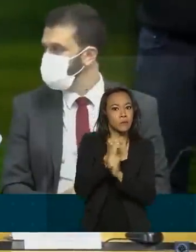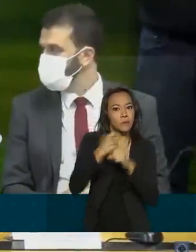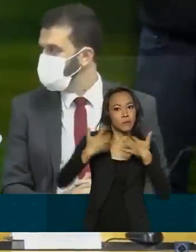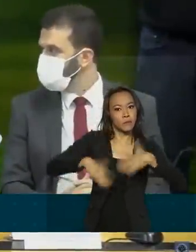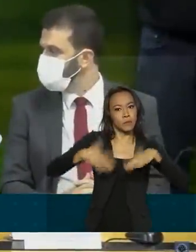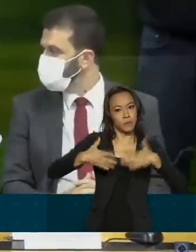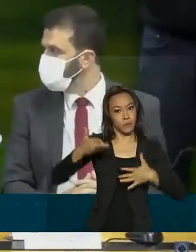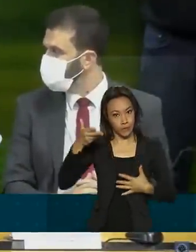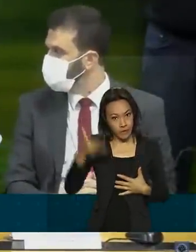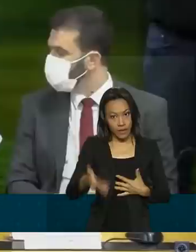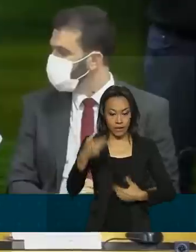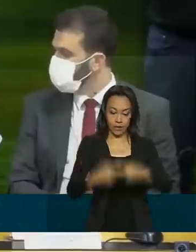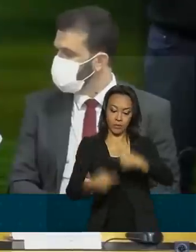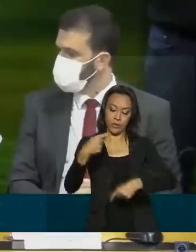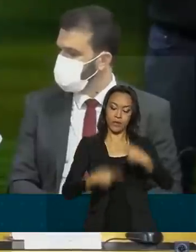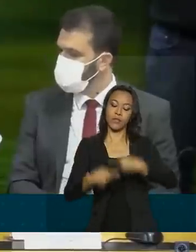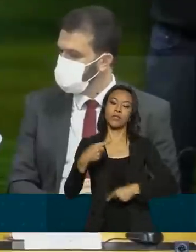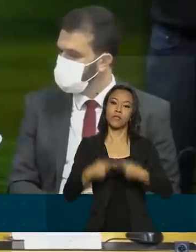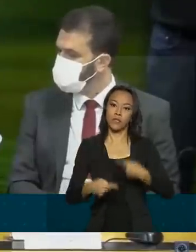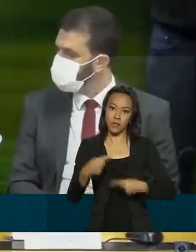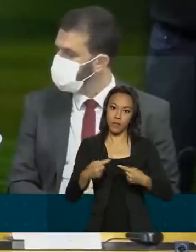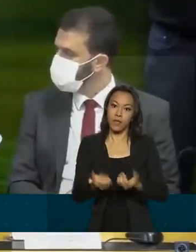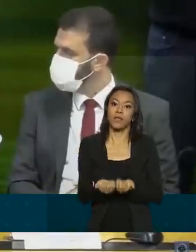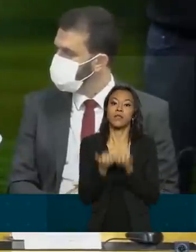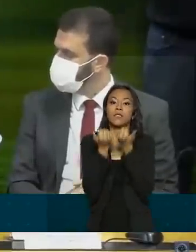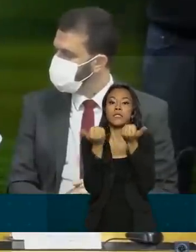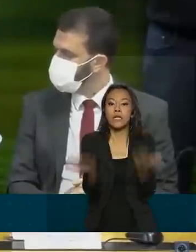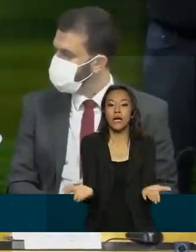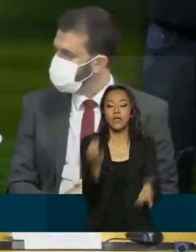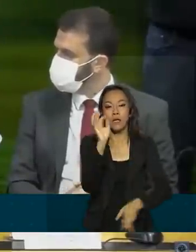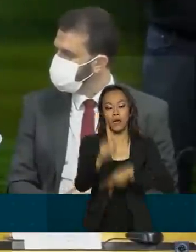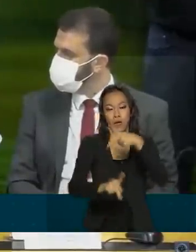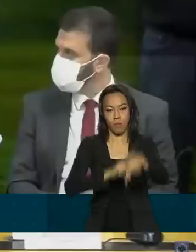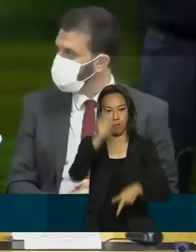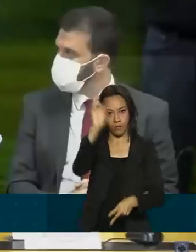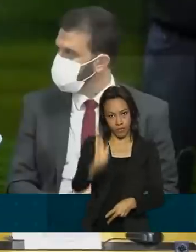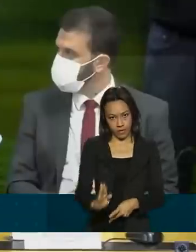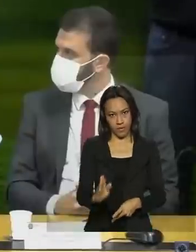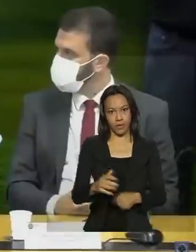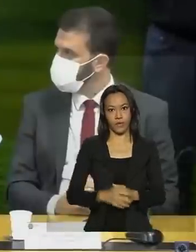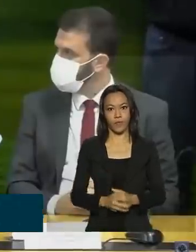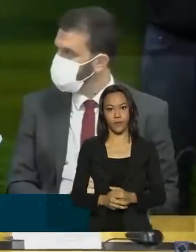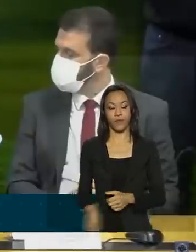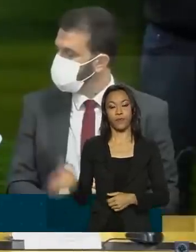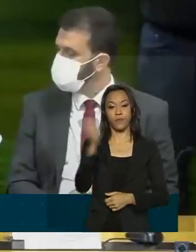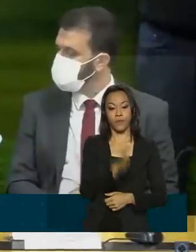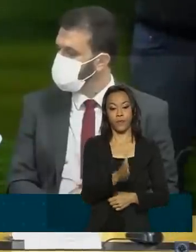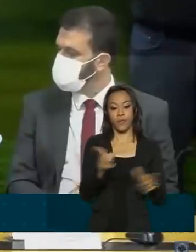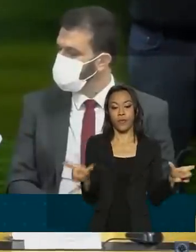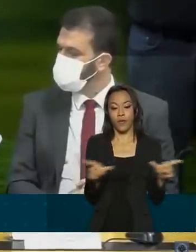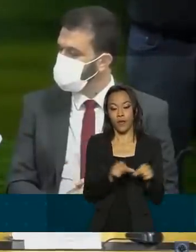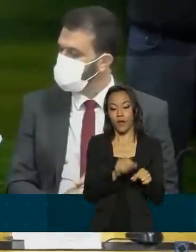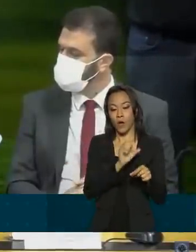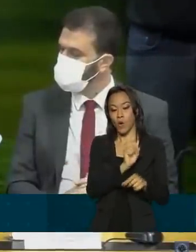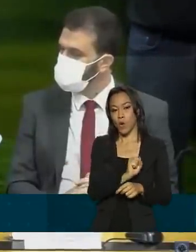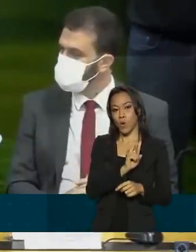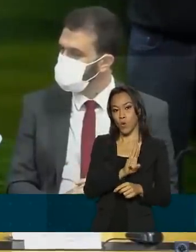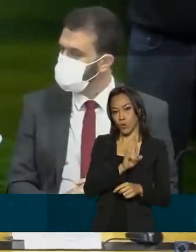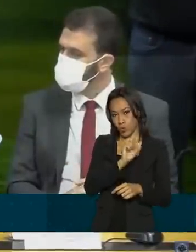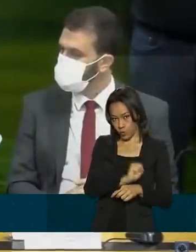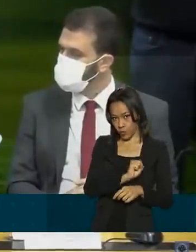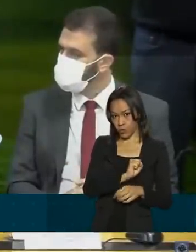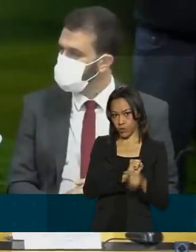benefícios para os brasileiros de uma forma geral. O Sistema Único de Saúde é